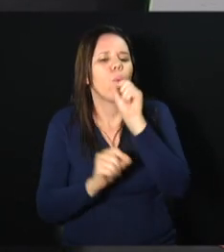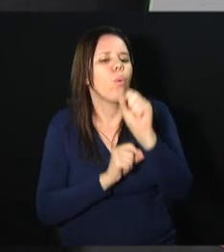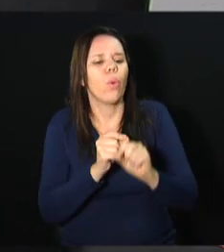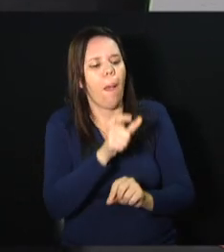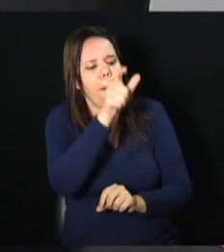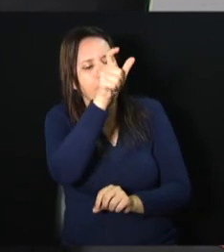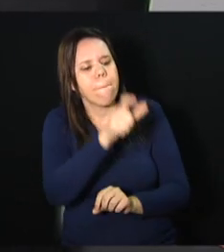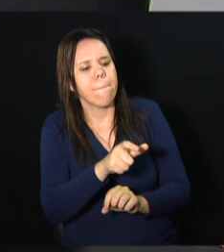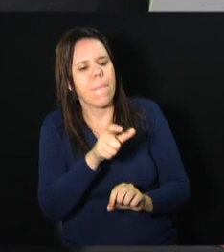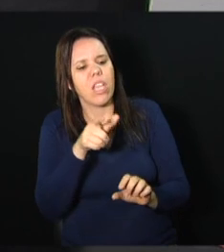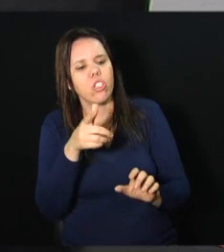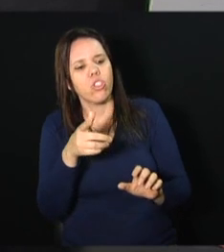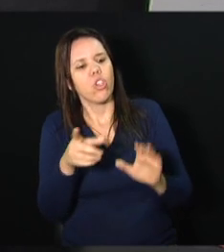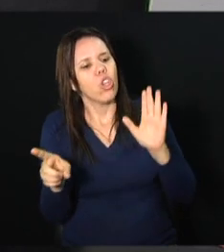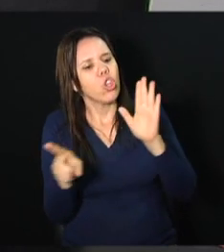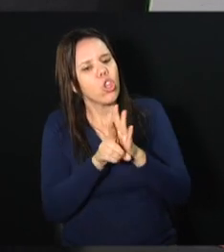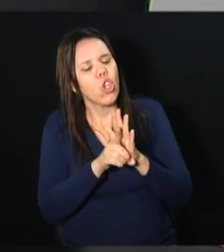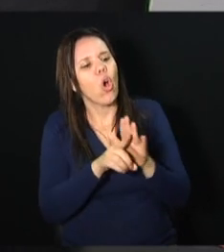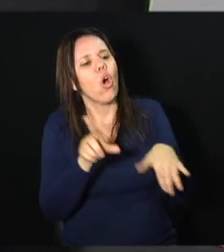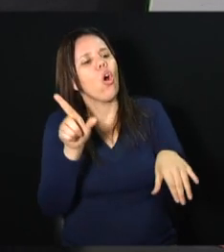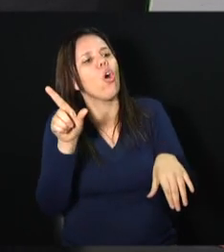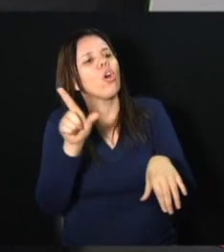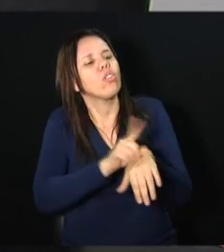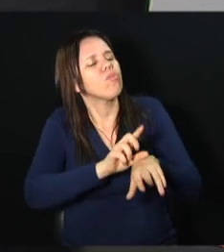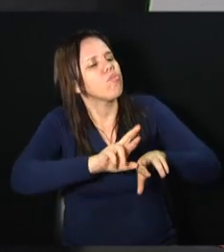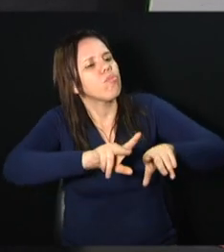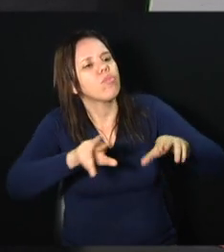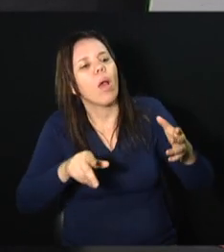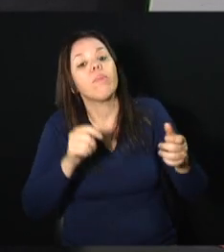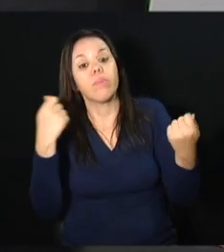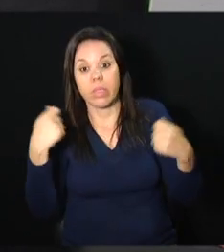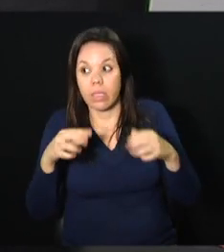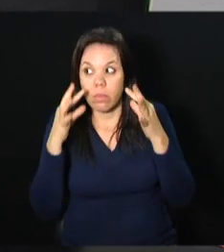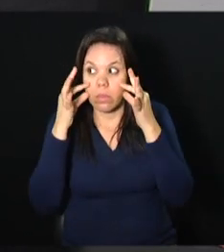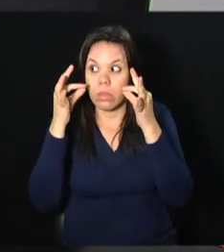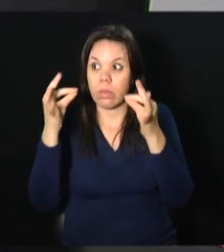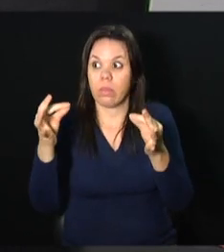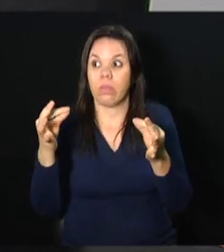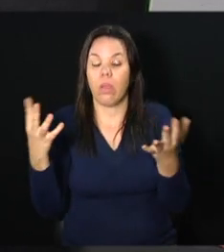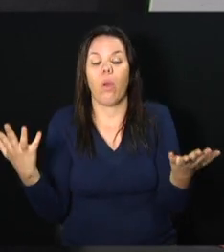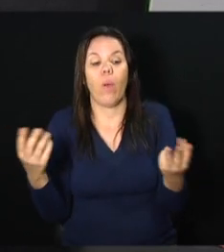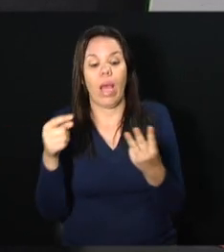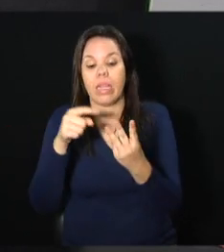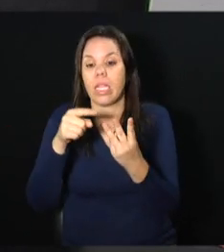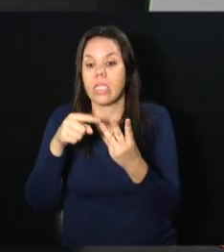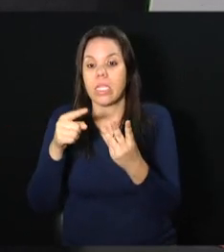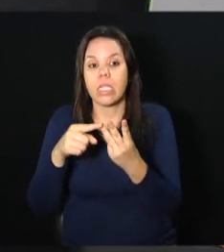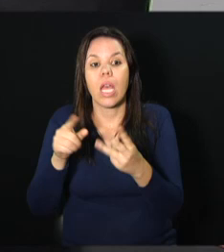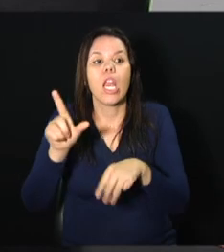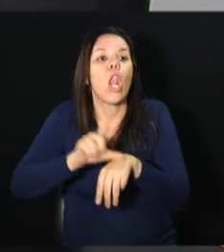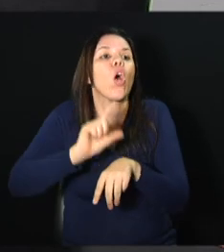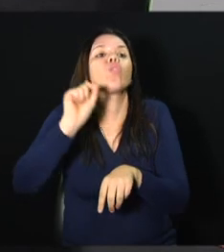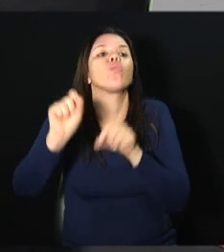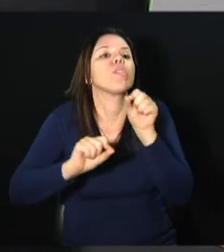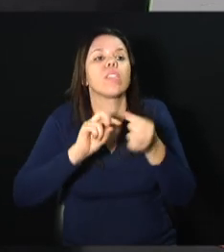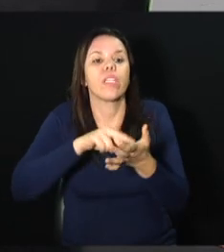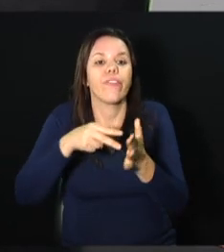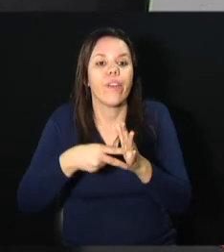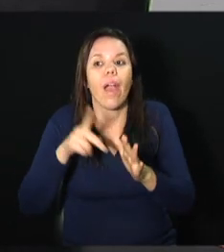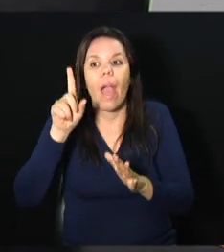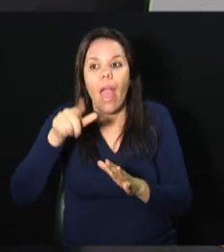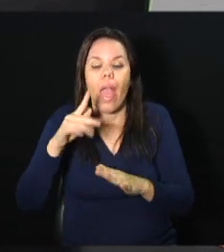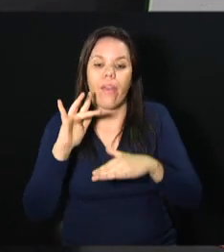precisa estar antenado a essas mudanças, justamente porque você falou, a minha terceira loja é a virtual, para se manter no mercado?